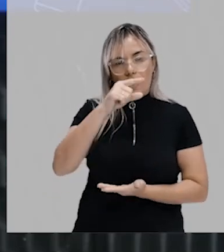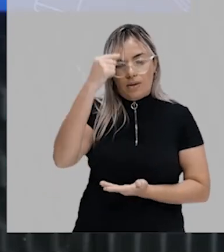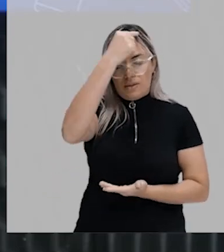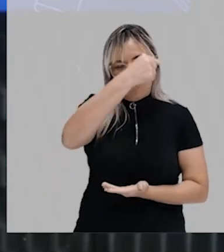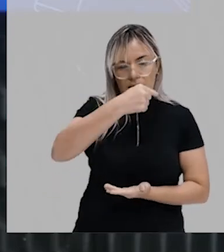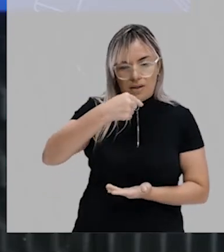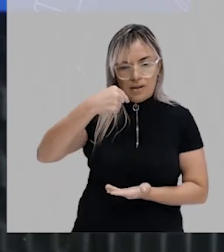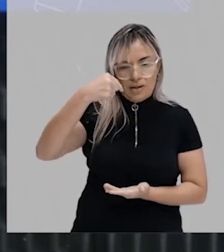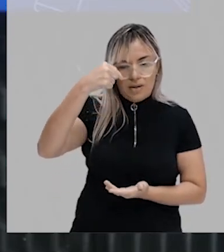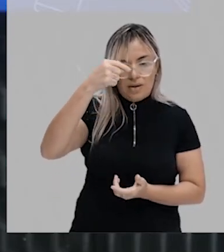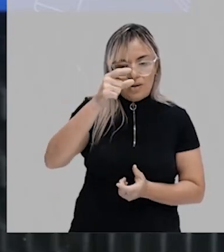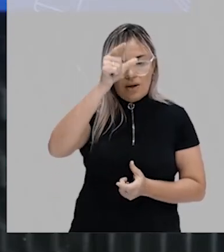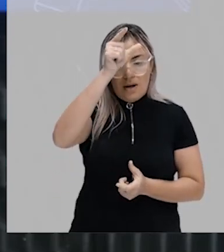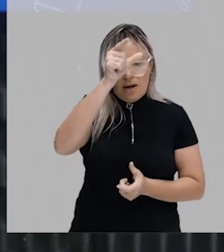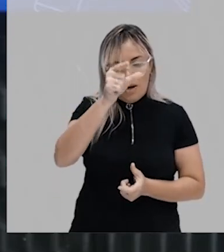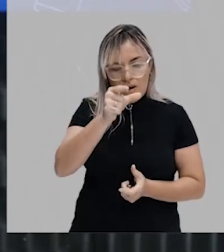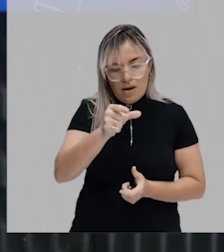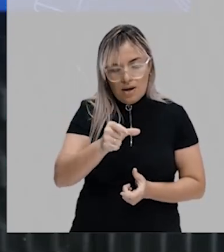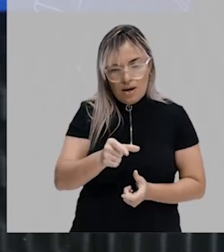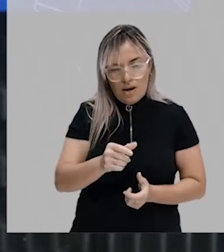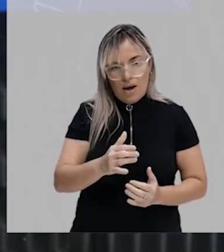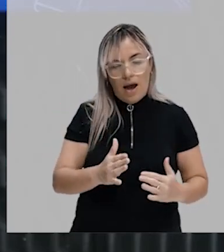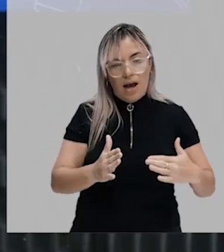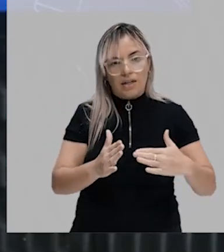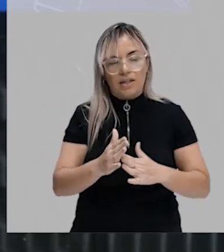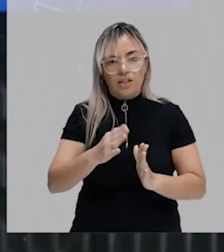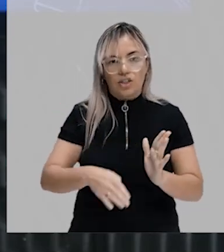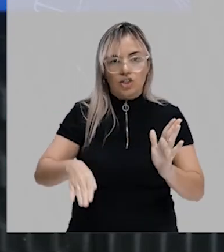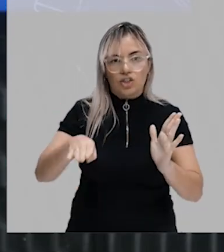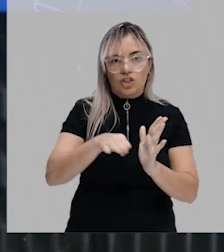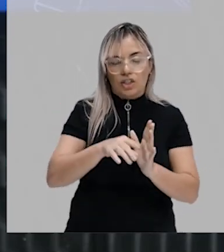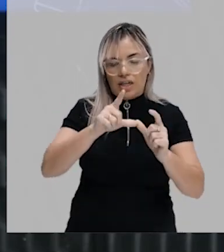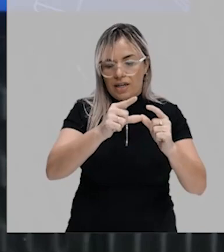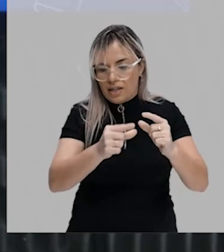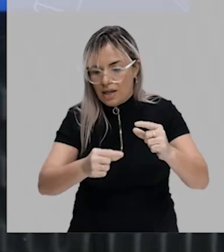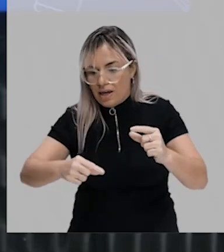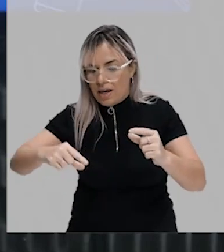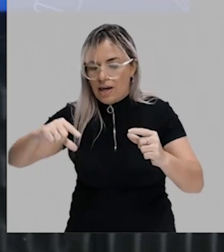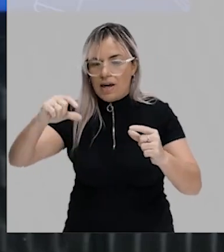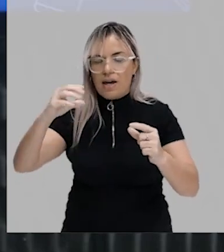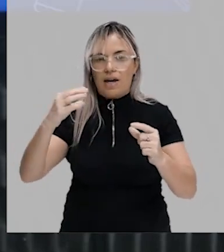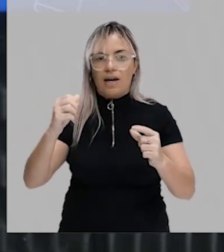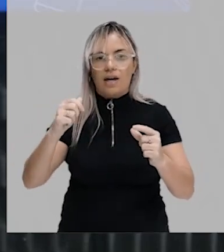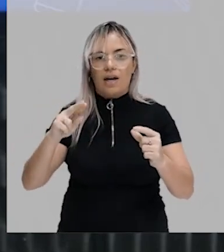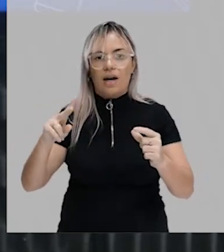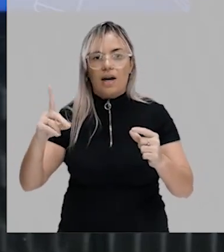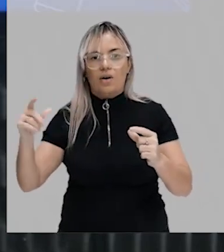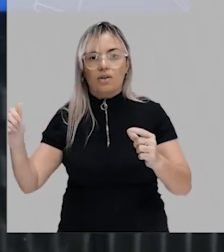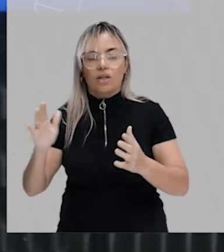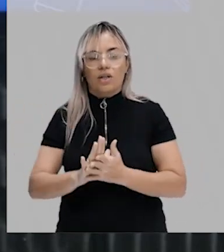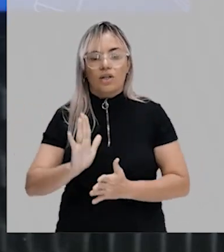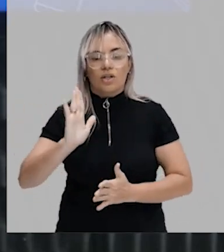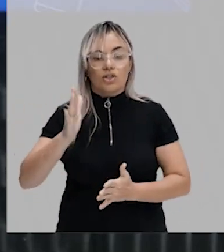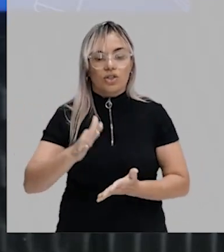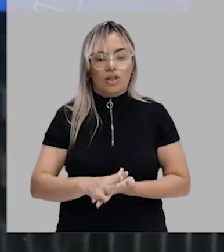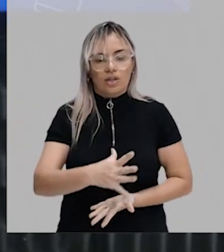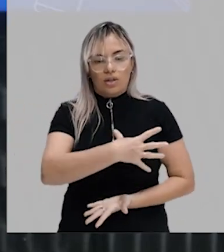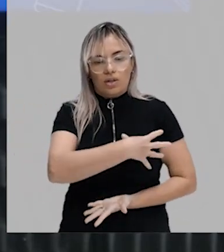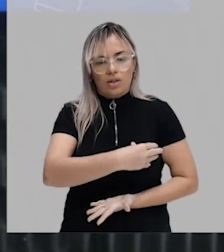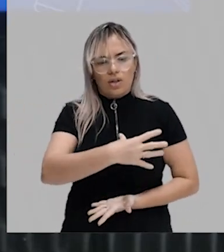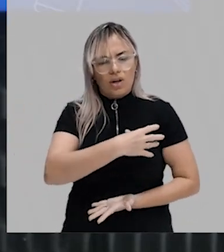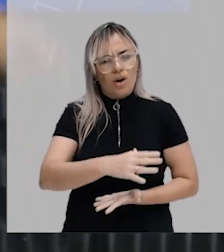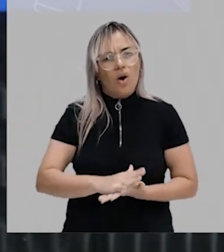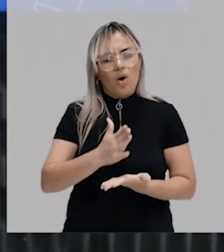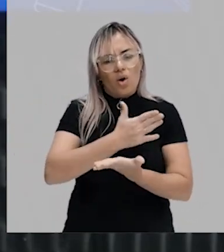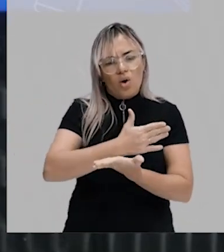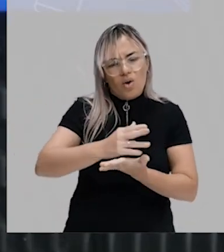até chegar na cauda, ele vai se costurando, tá? Já nos outros animais, no caso dos mamíferos, ele começa em diversos